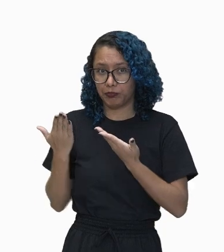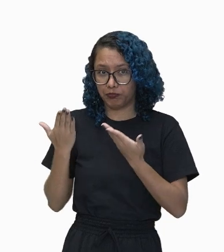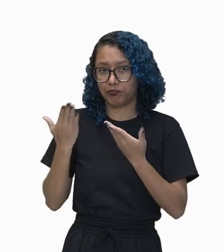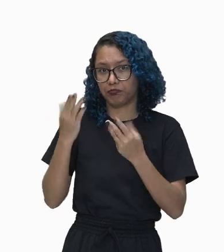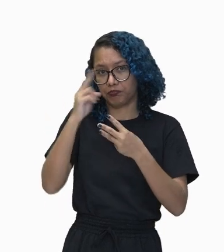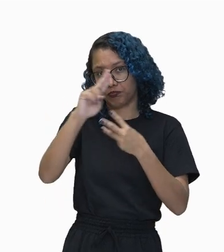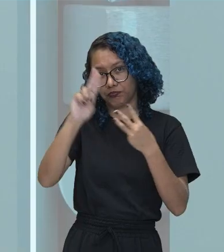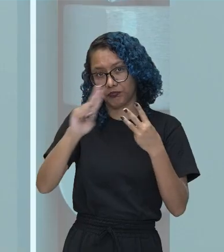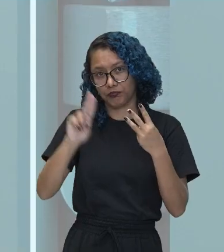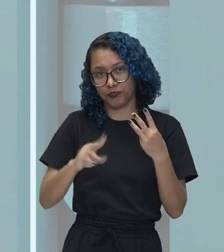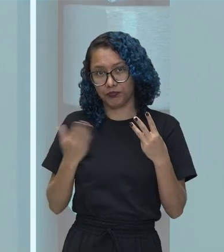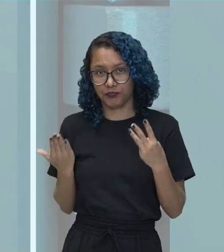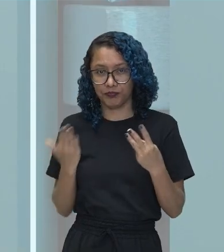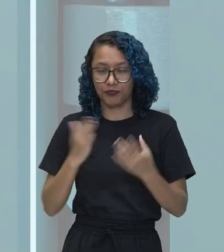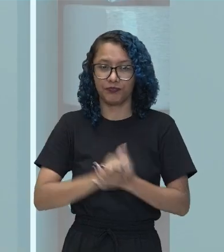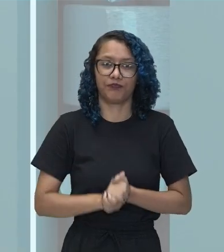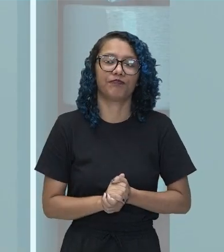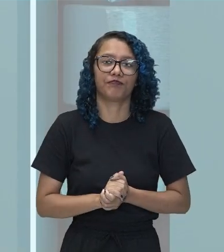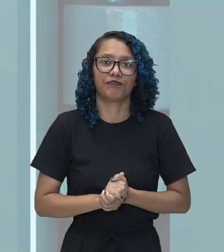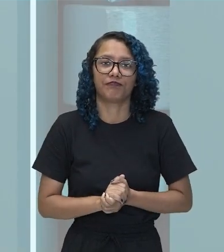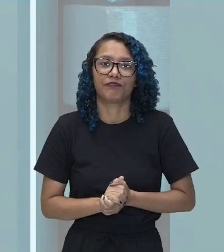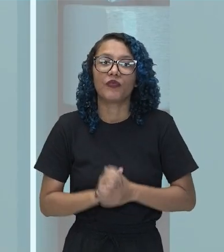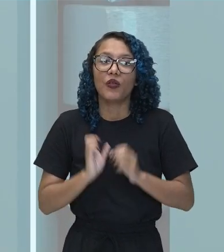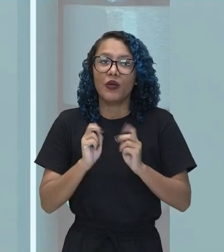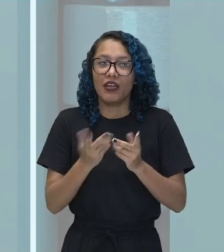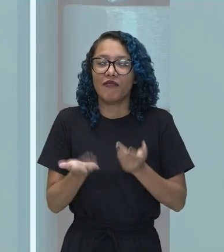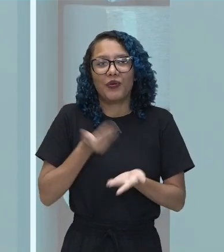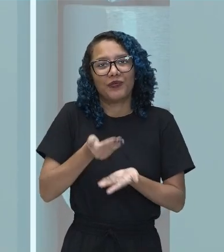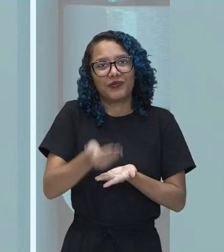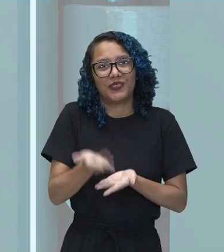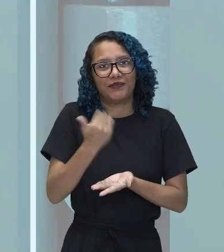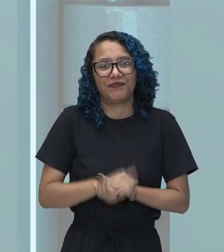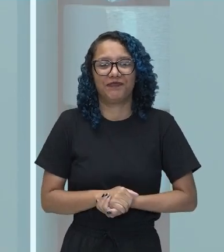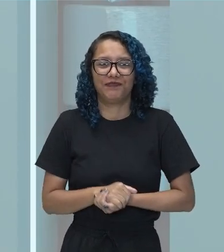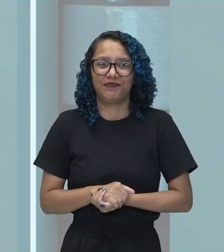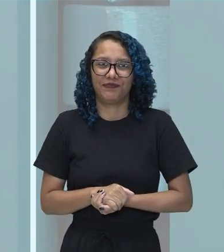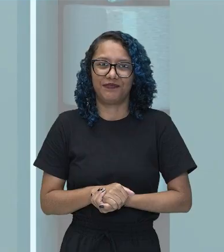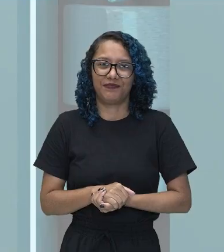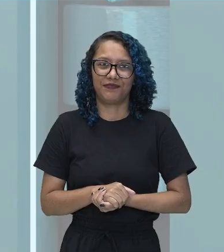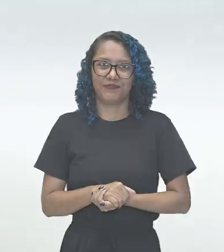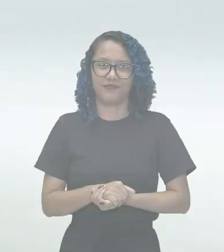nominal. Muito bem. Vamos à aula de hoje? Vamos lá.